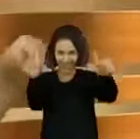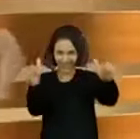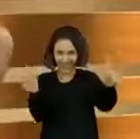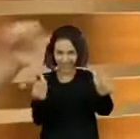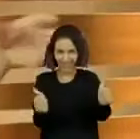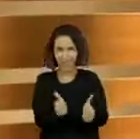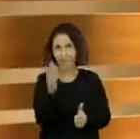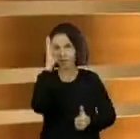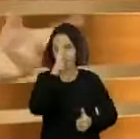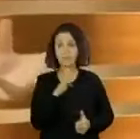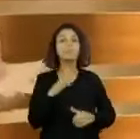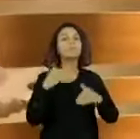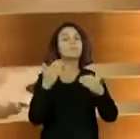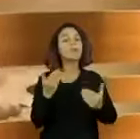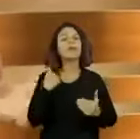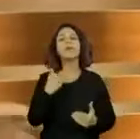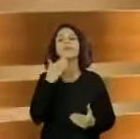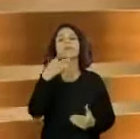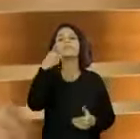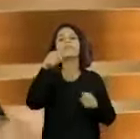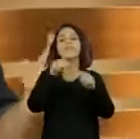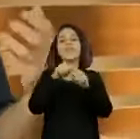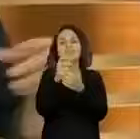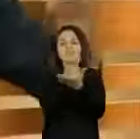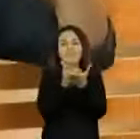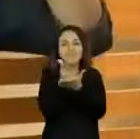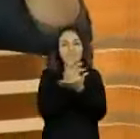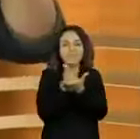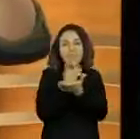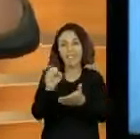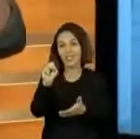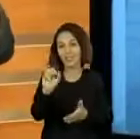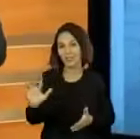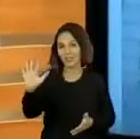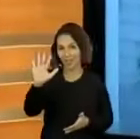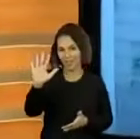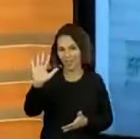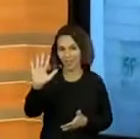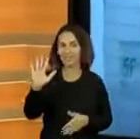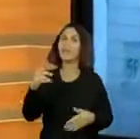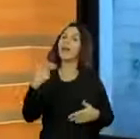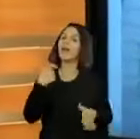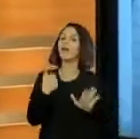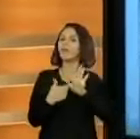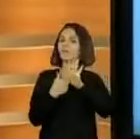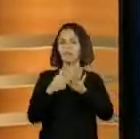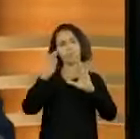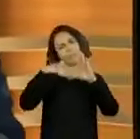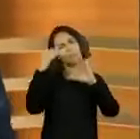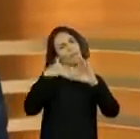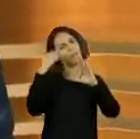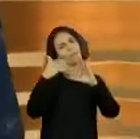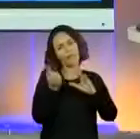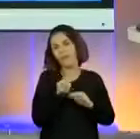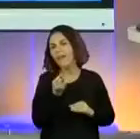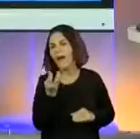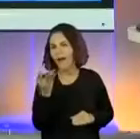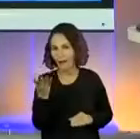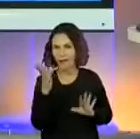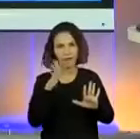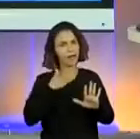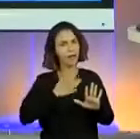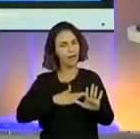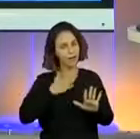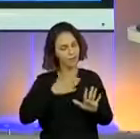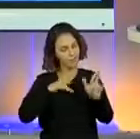regiões. E aí vocês desenharam a região sudeste. O professor também trouxe algumas atividades. O professor recebeu várias. Então, fique